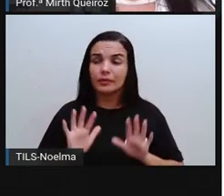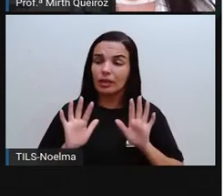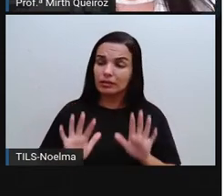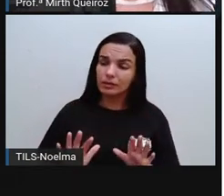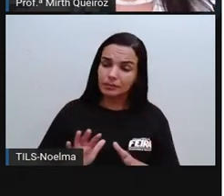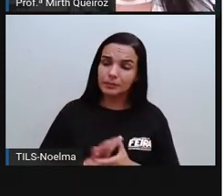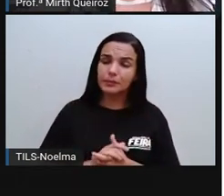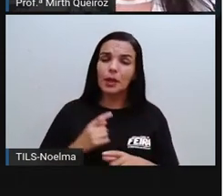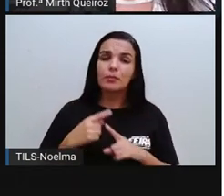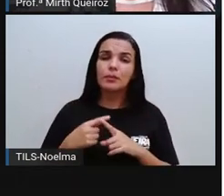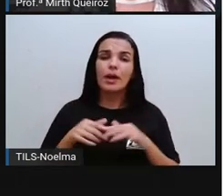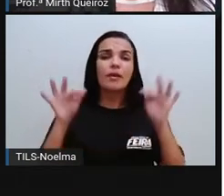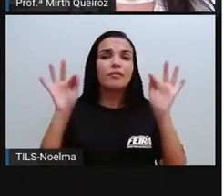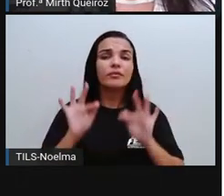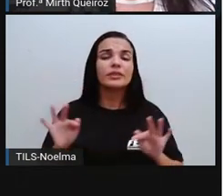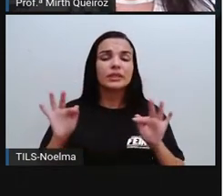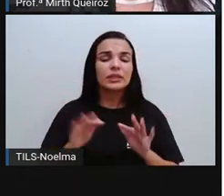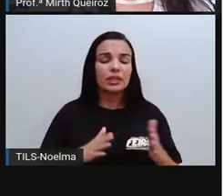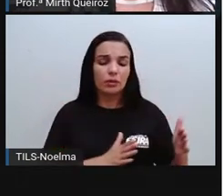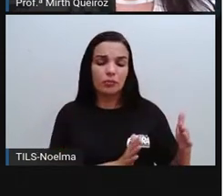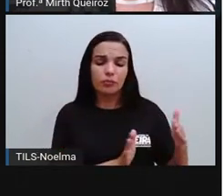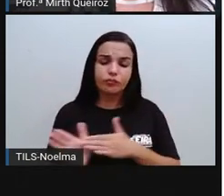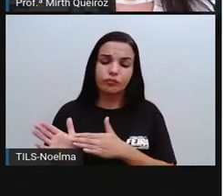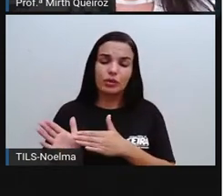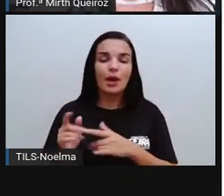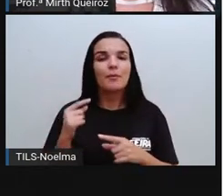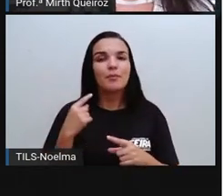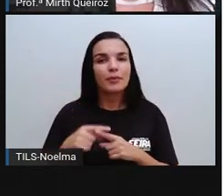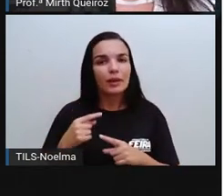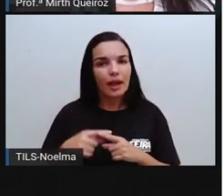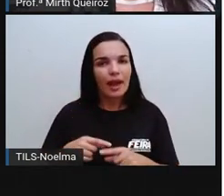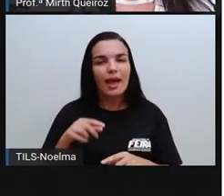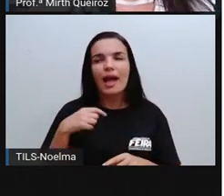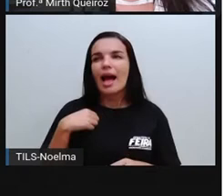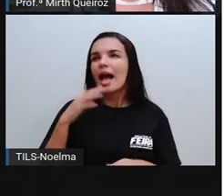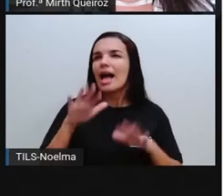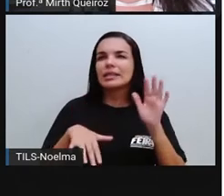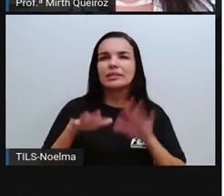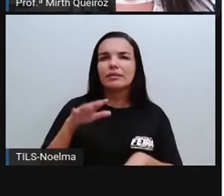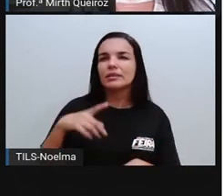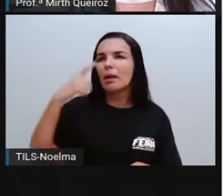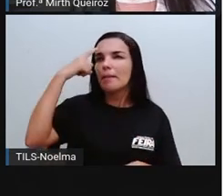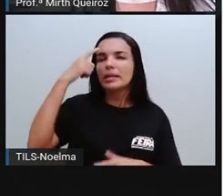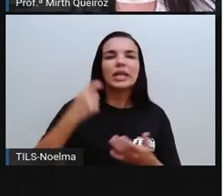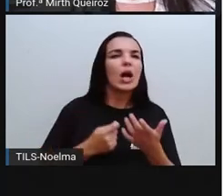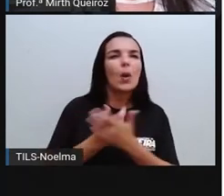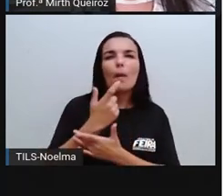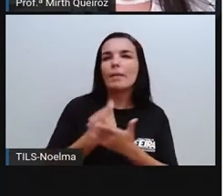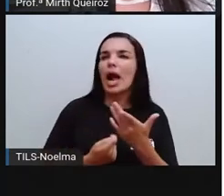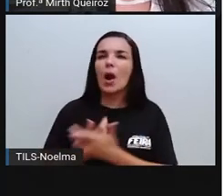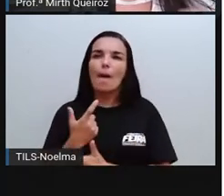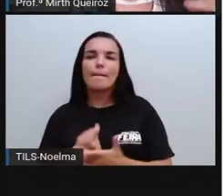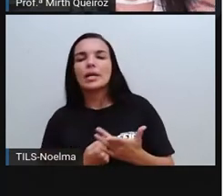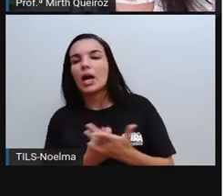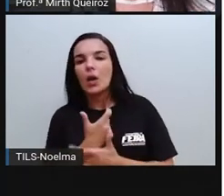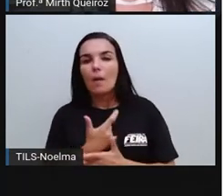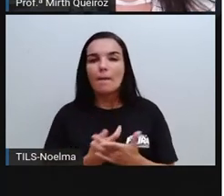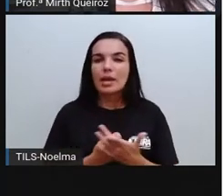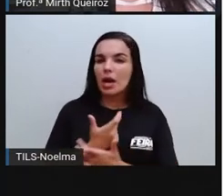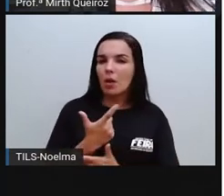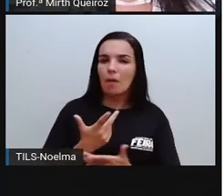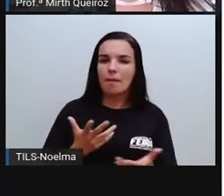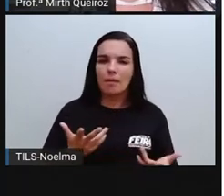Por que eu falo sobre o descaminho para a felicidade? Porque, muitas vezes, a aquisição de bens, né? Esse fato de